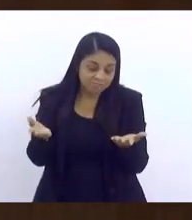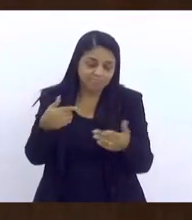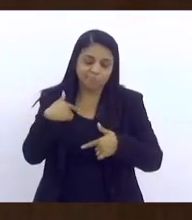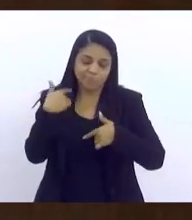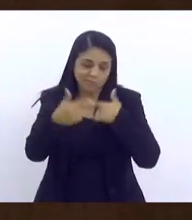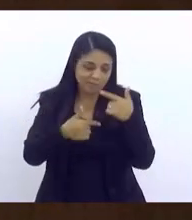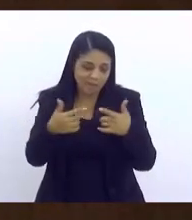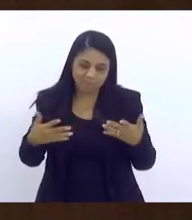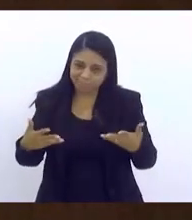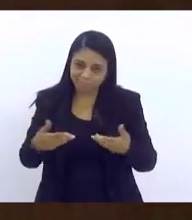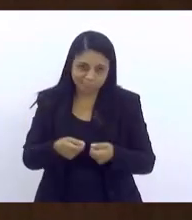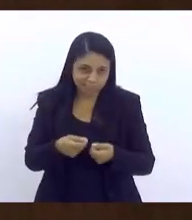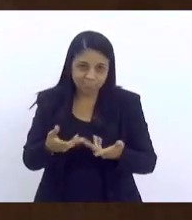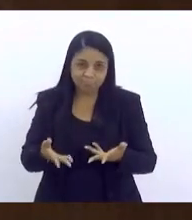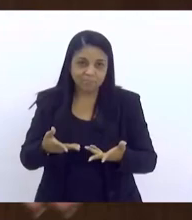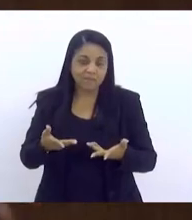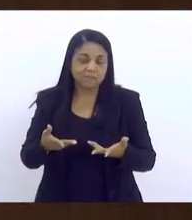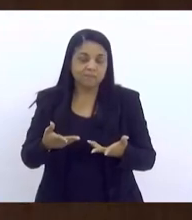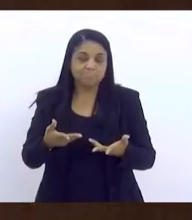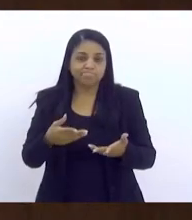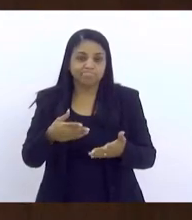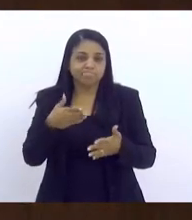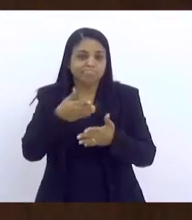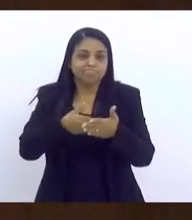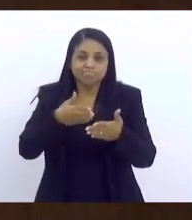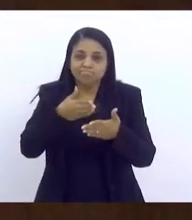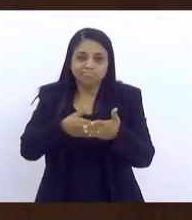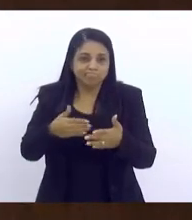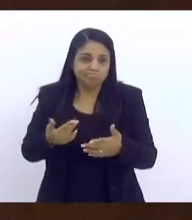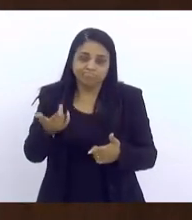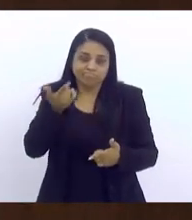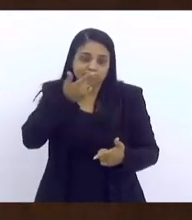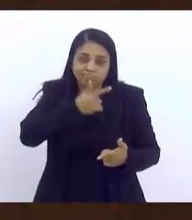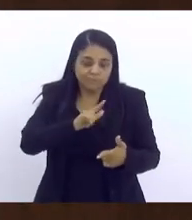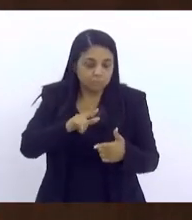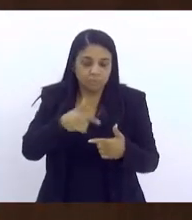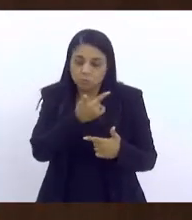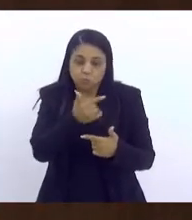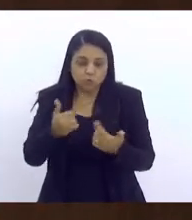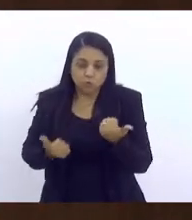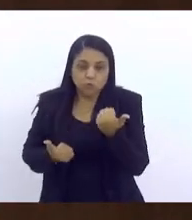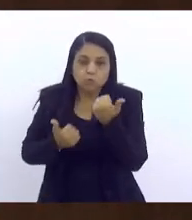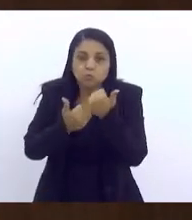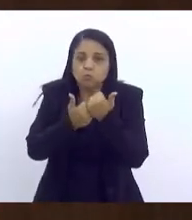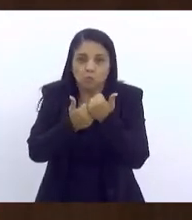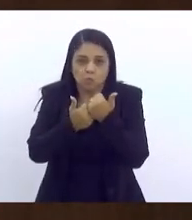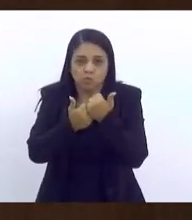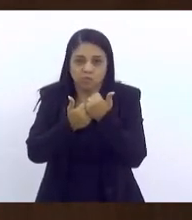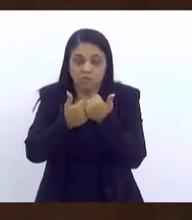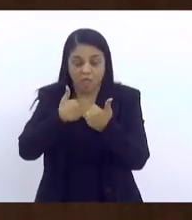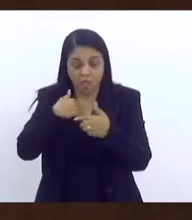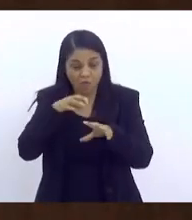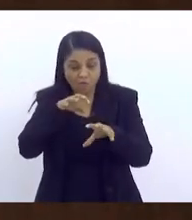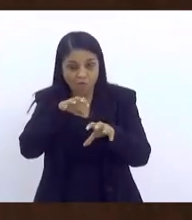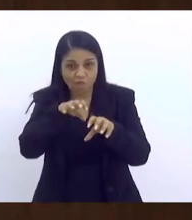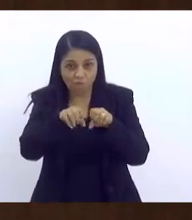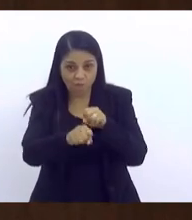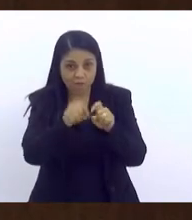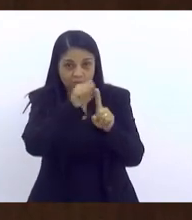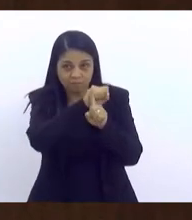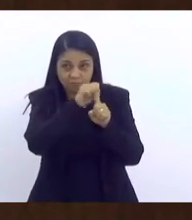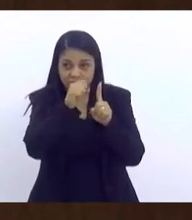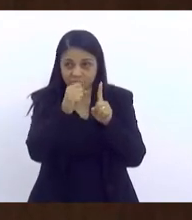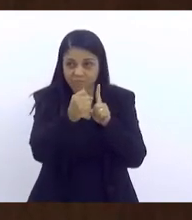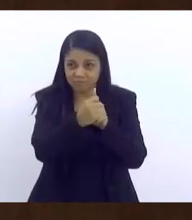tem como fazer mais. Por quê? Porque a gente não tem um suporte. Eu sou formada em Ascência Social,